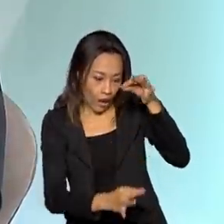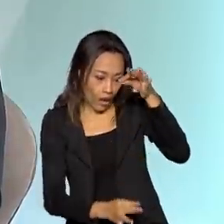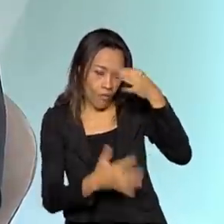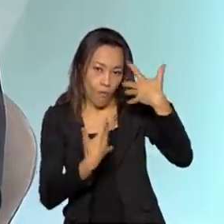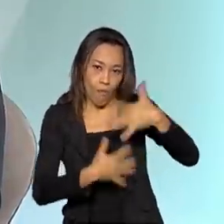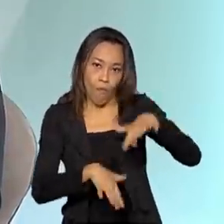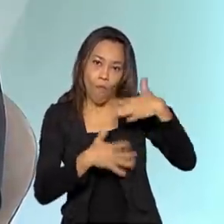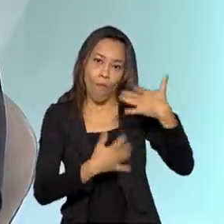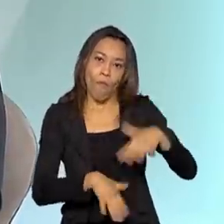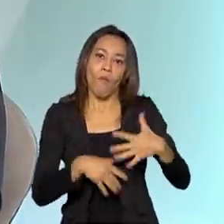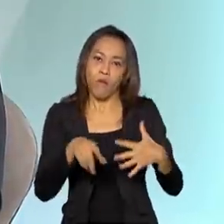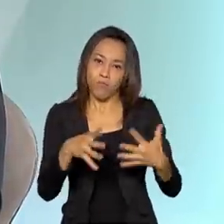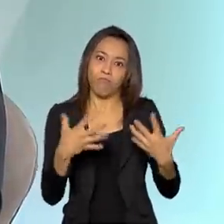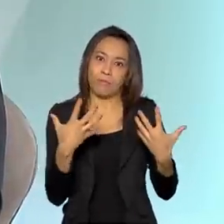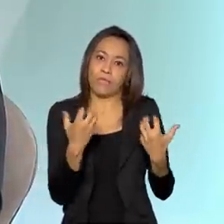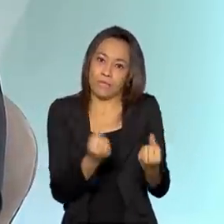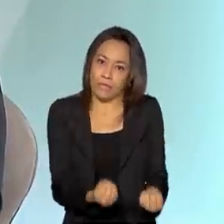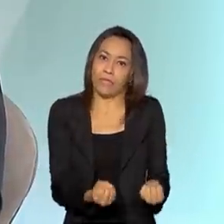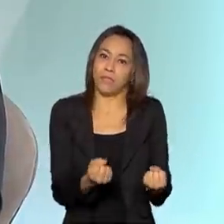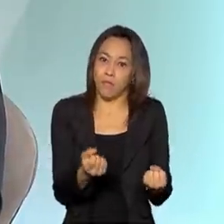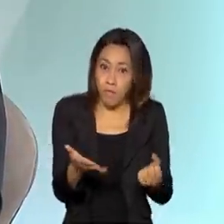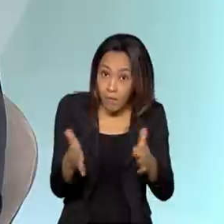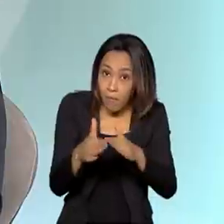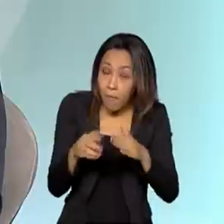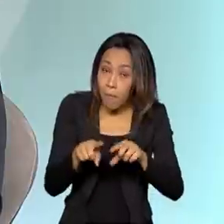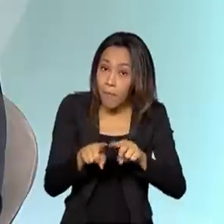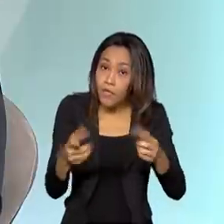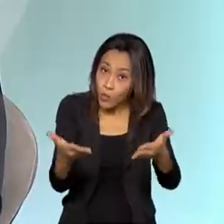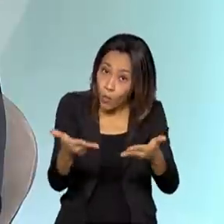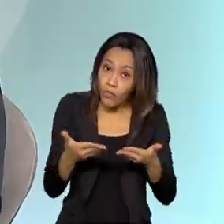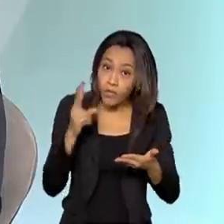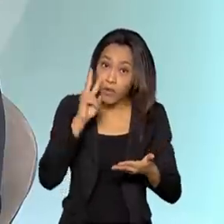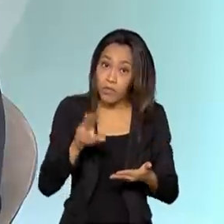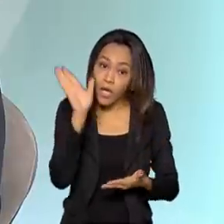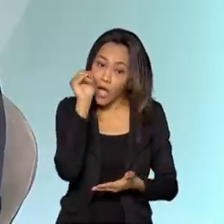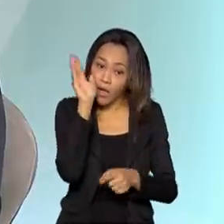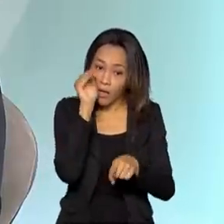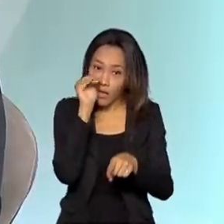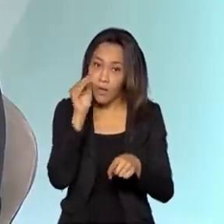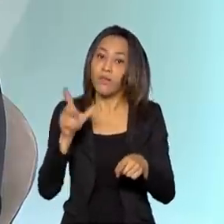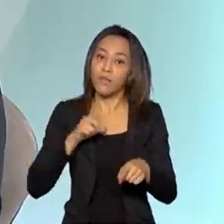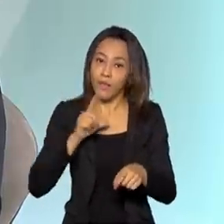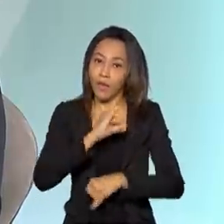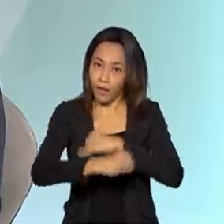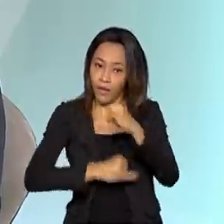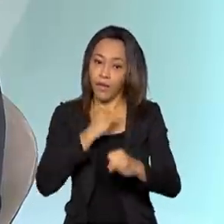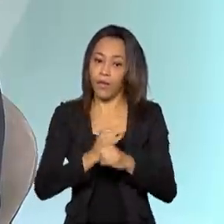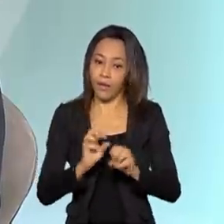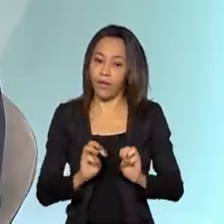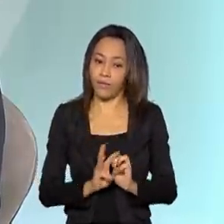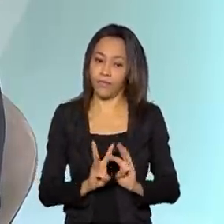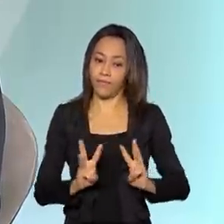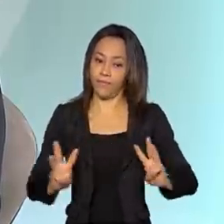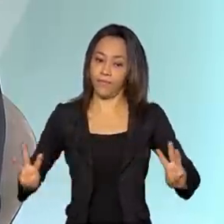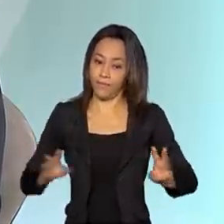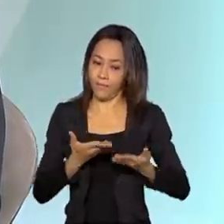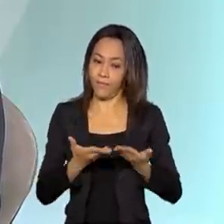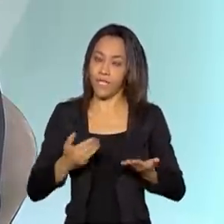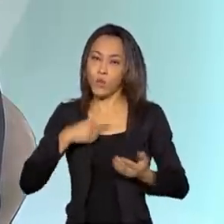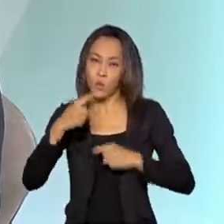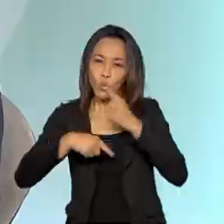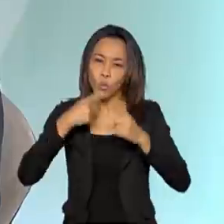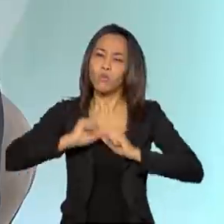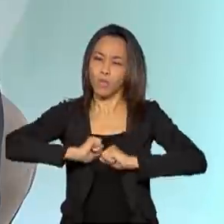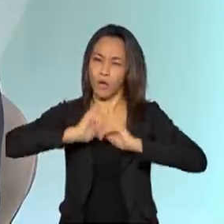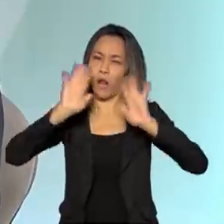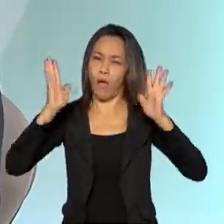mas eu convido a todos também para olhar o gov.br barra Anatel. A Anatel também tem um espaço dedicado para esclarecer aspectos sobre